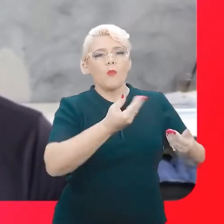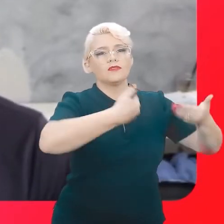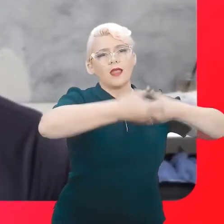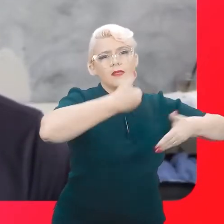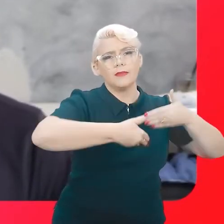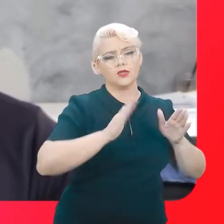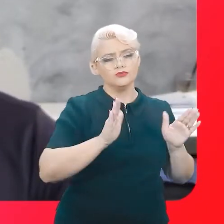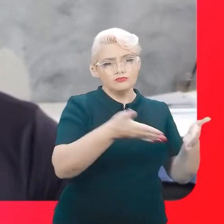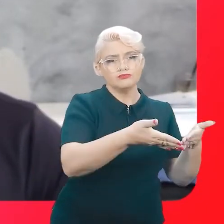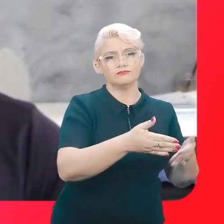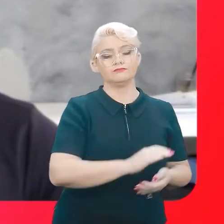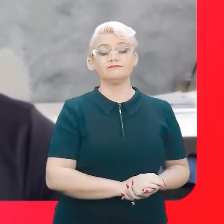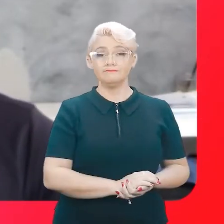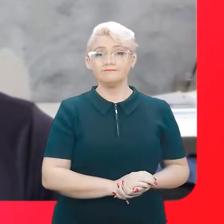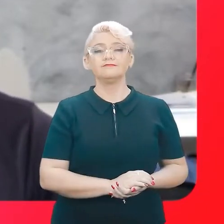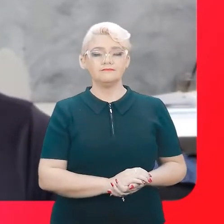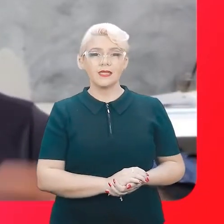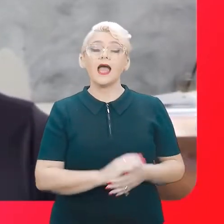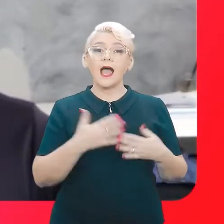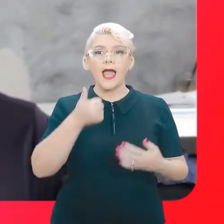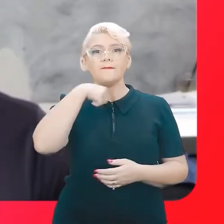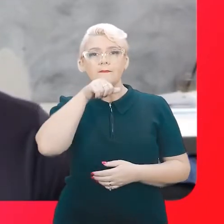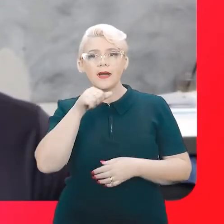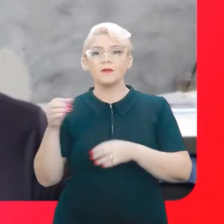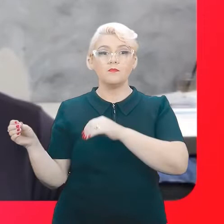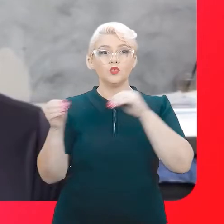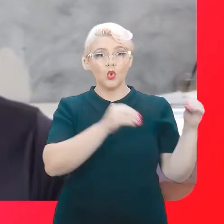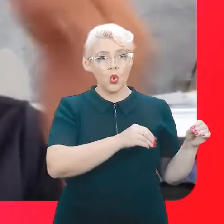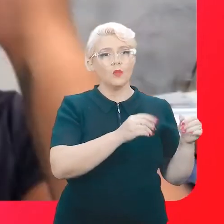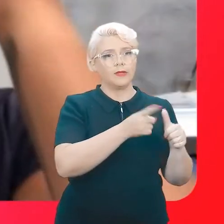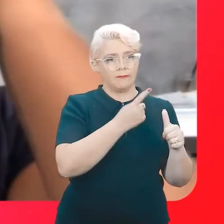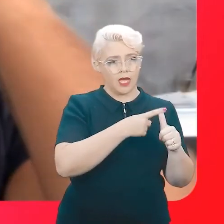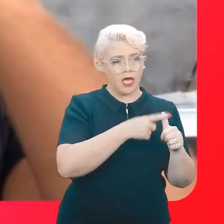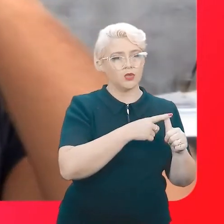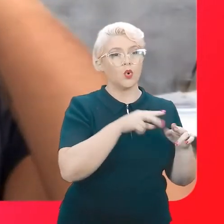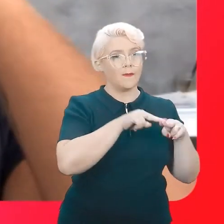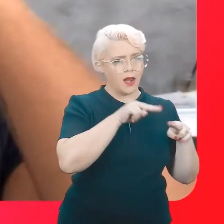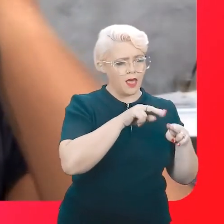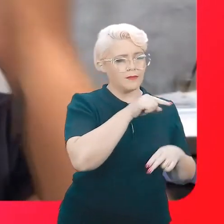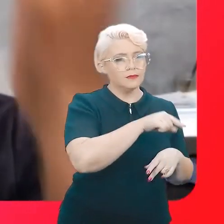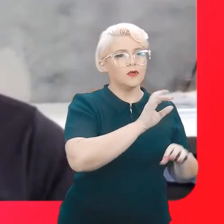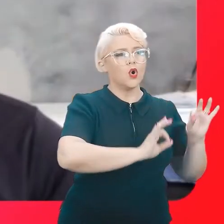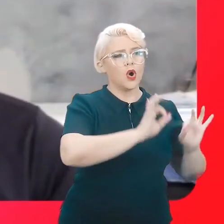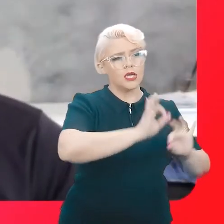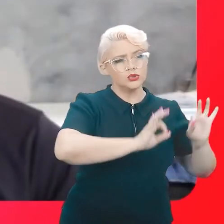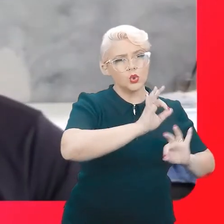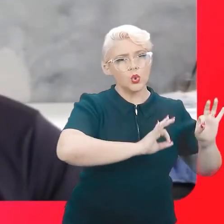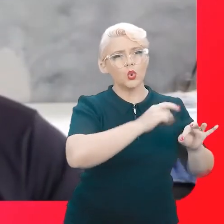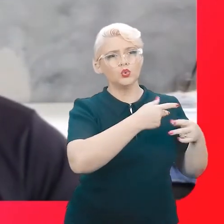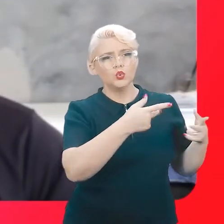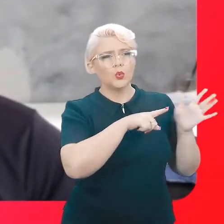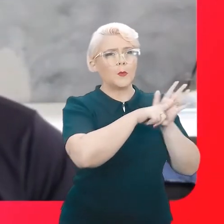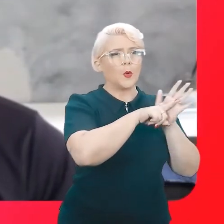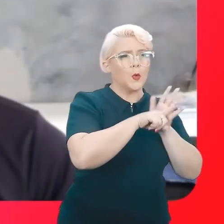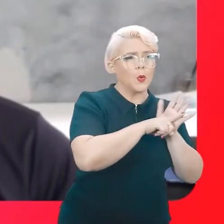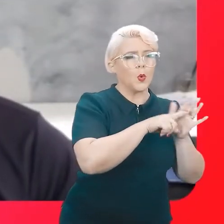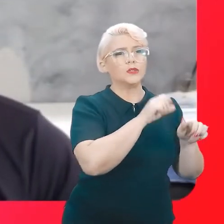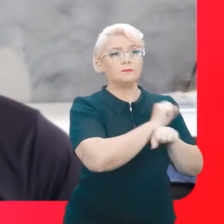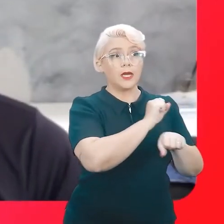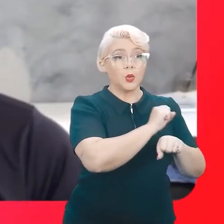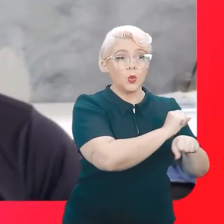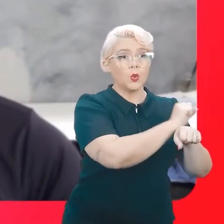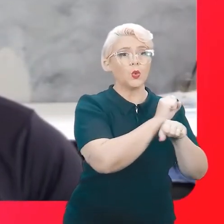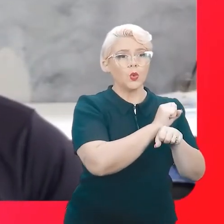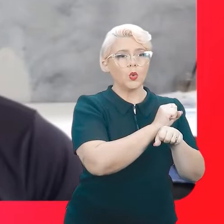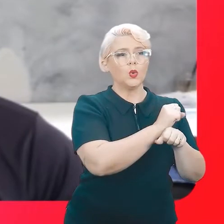específico. Certo. E aí minha mãe foi primeiro para Minas, para Uberaba. E daí ela esperou